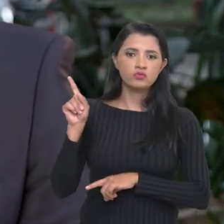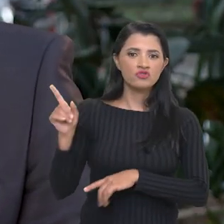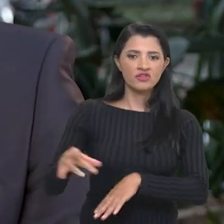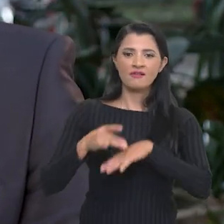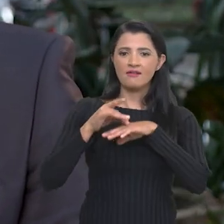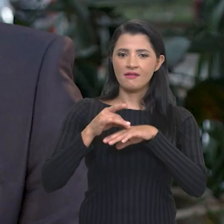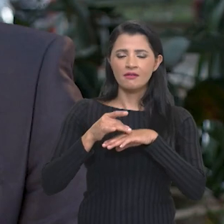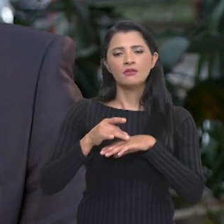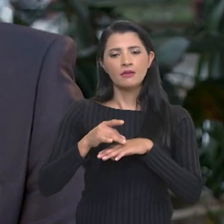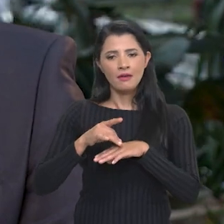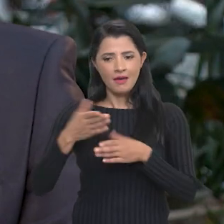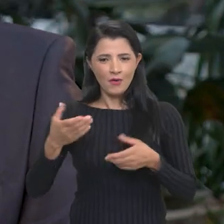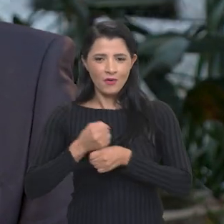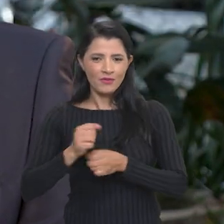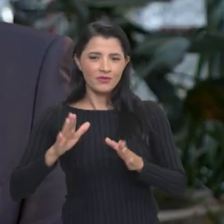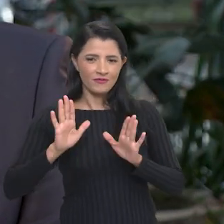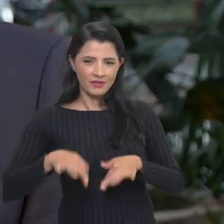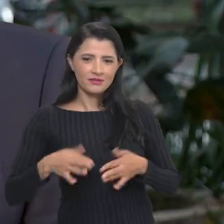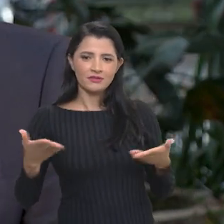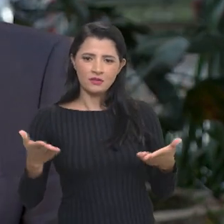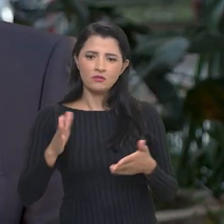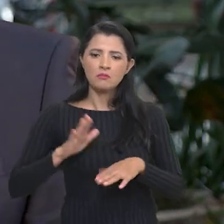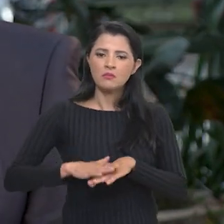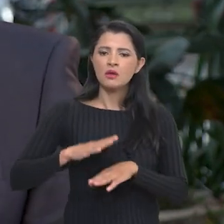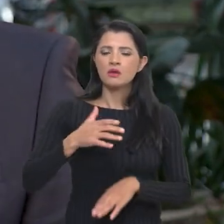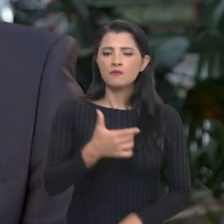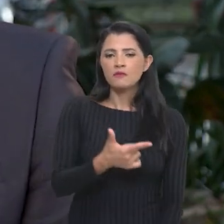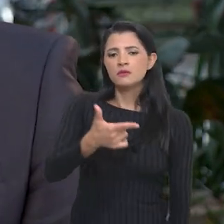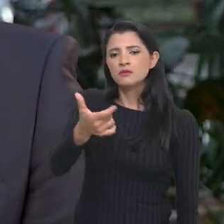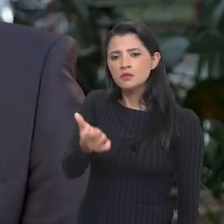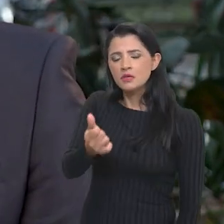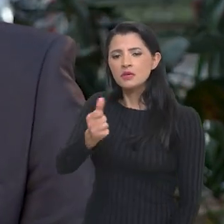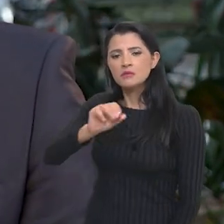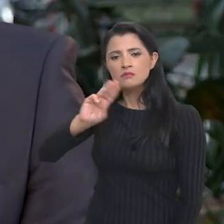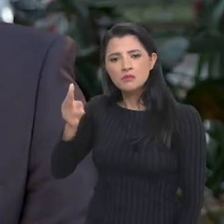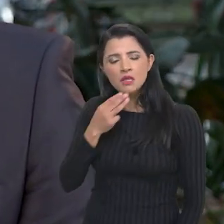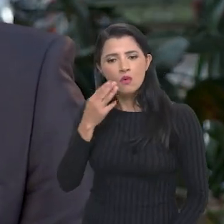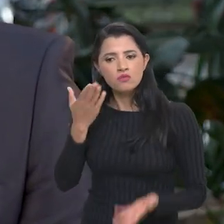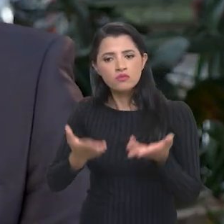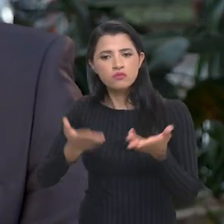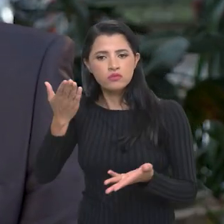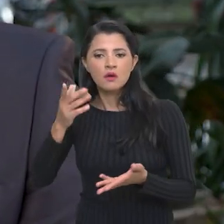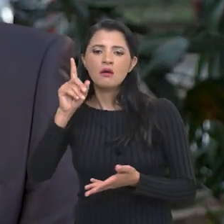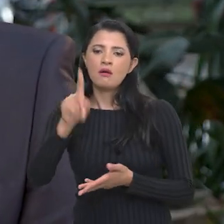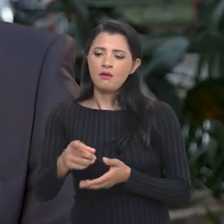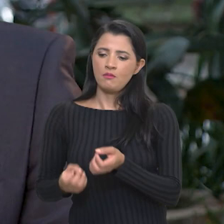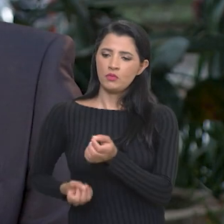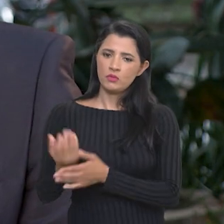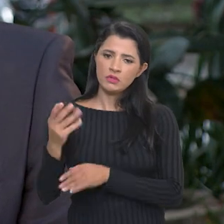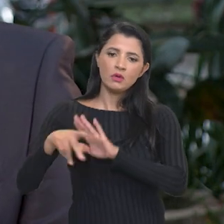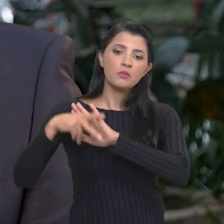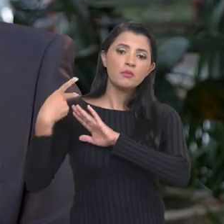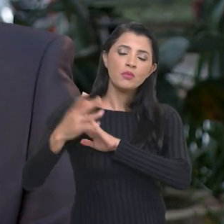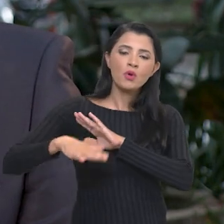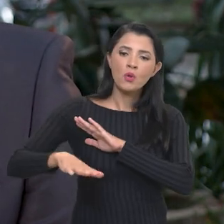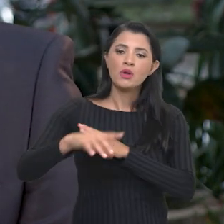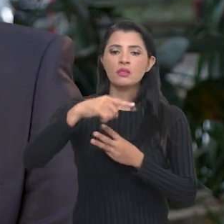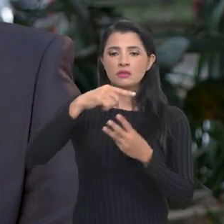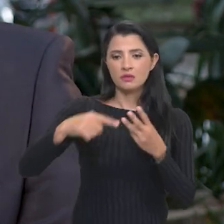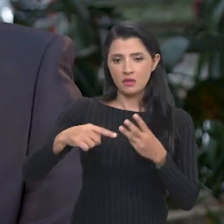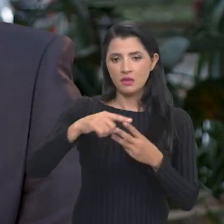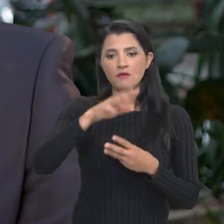outro recorde de carne. Este ano, que está fechando, mais de 26 milhões de toneladas, é a produção,